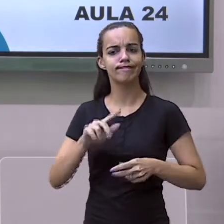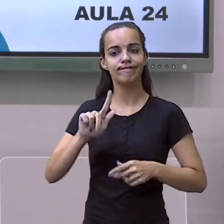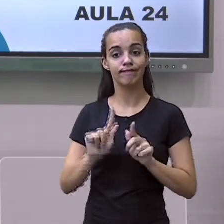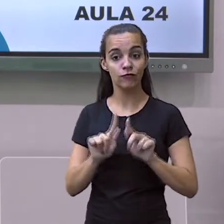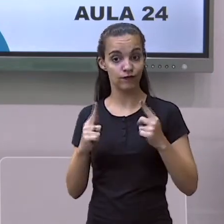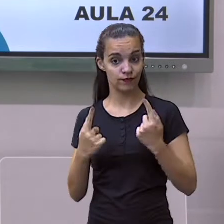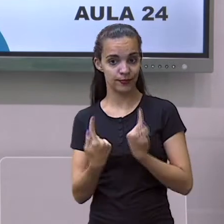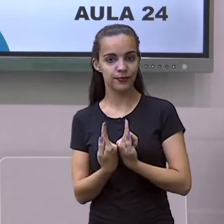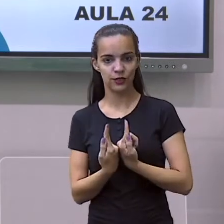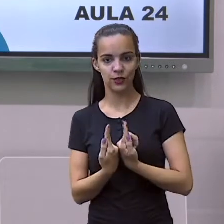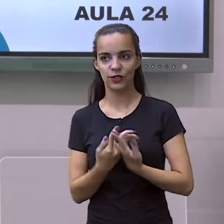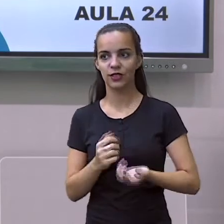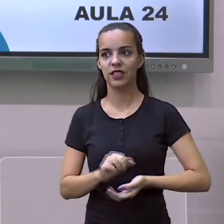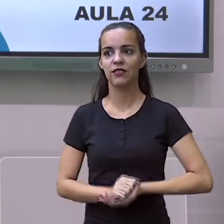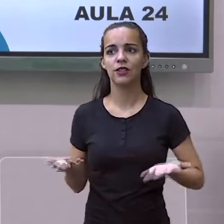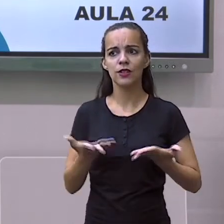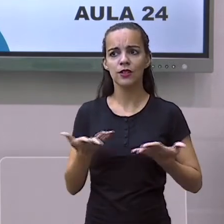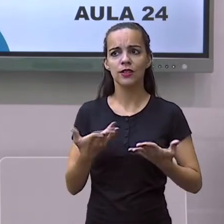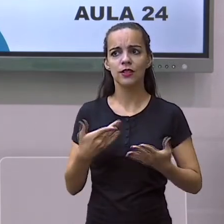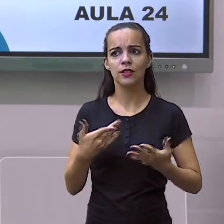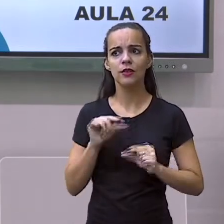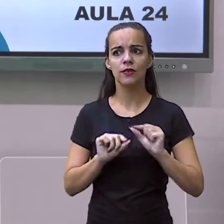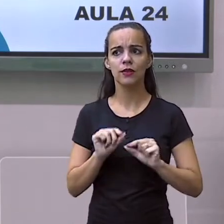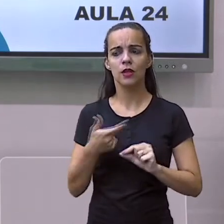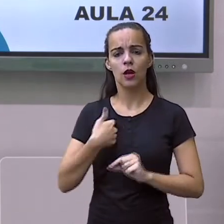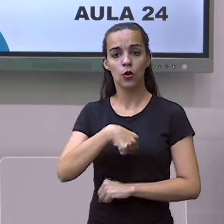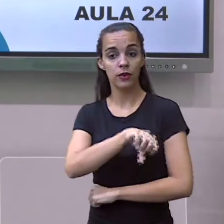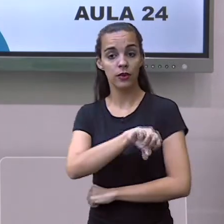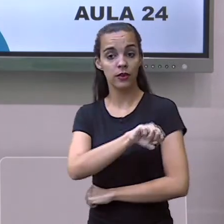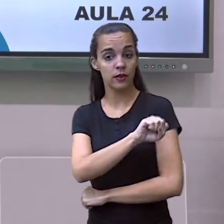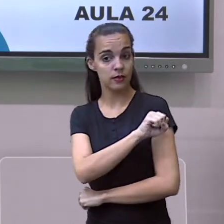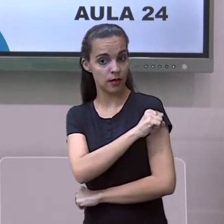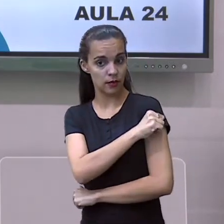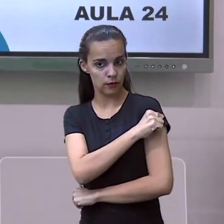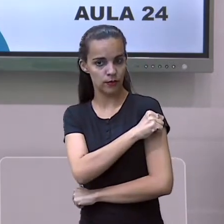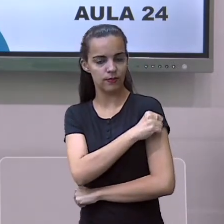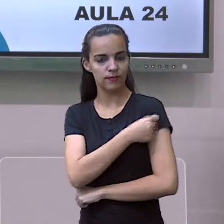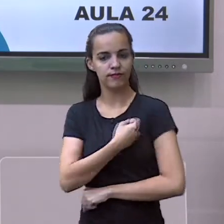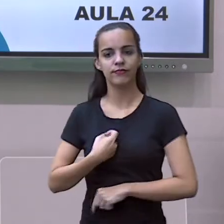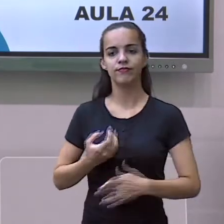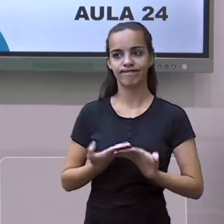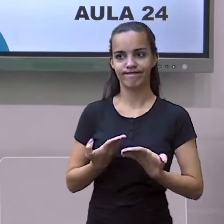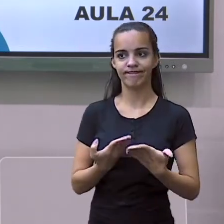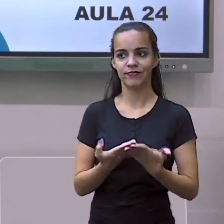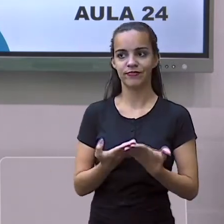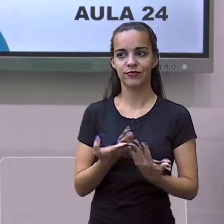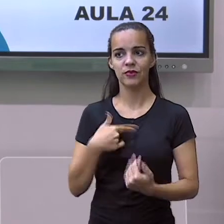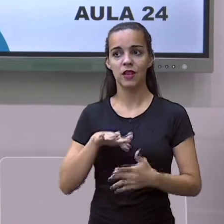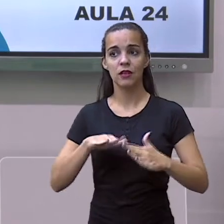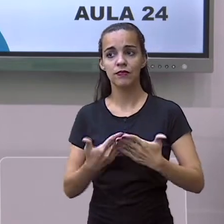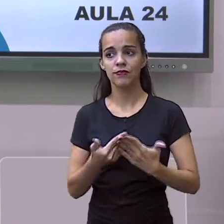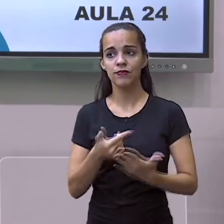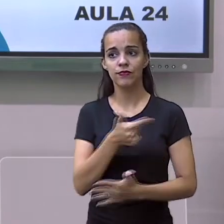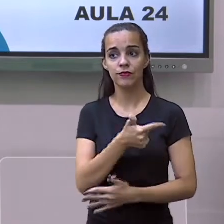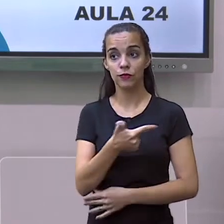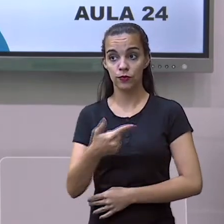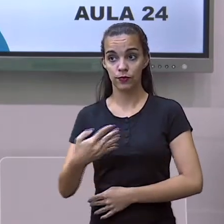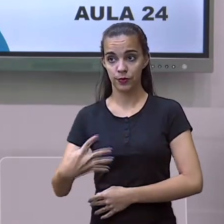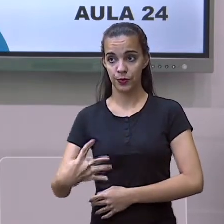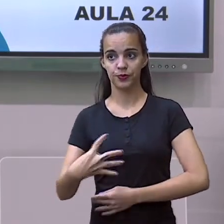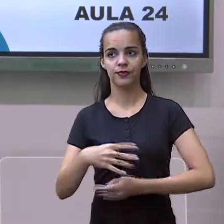aula de número 24 para o oitavo ano do Ensino Fundamental. E nós vamos